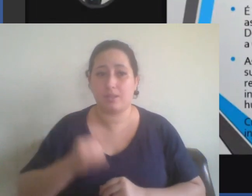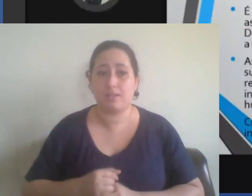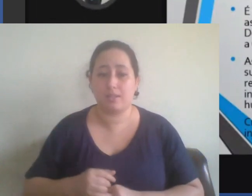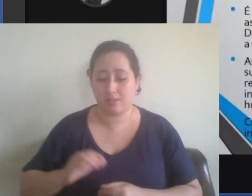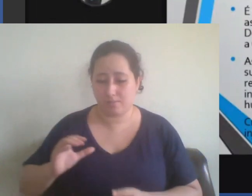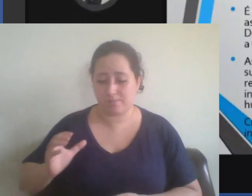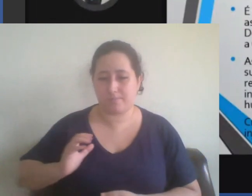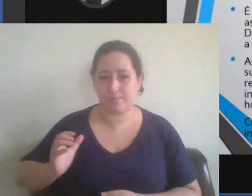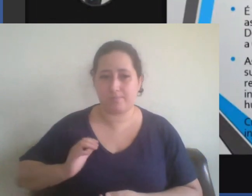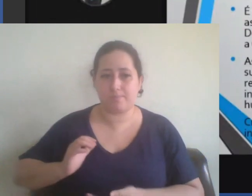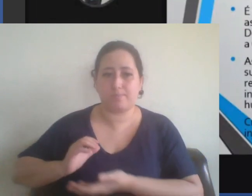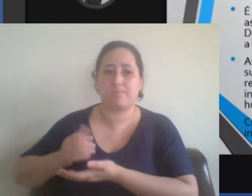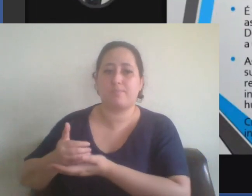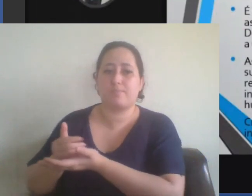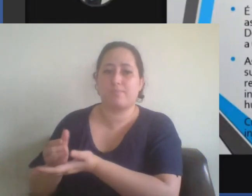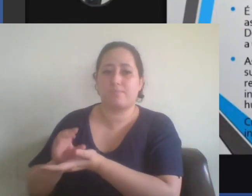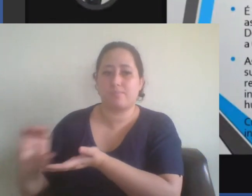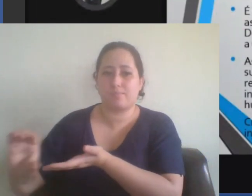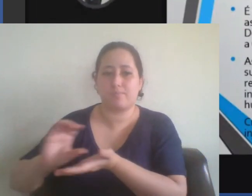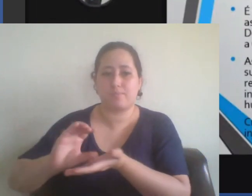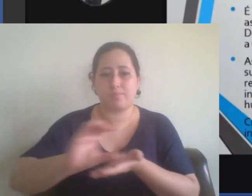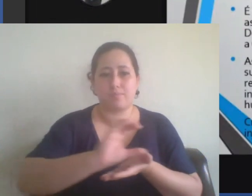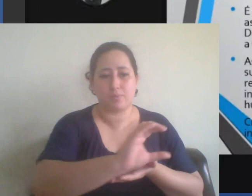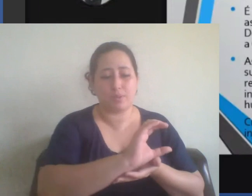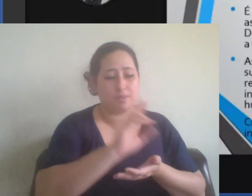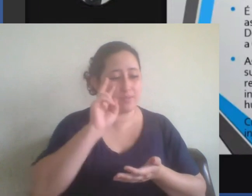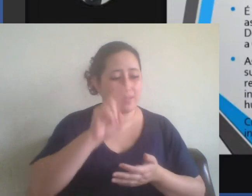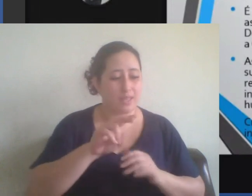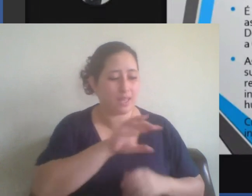é por talento individual.